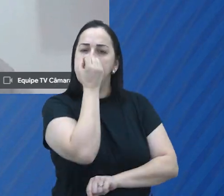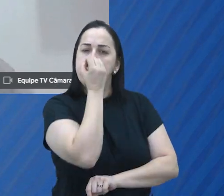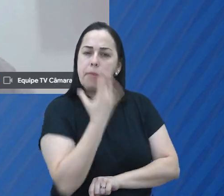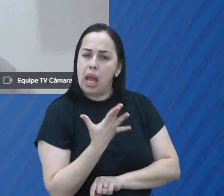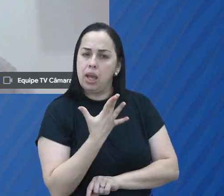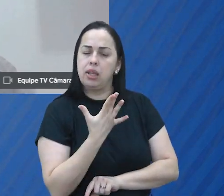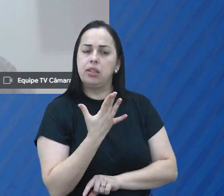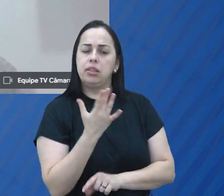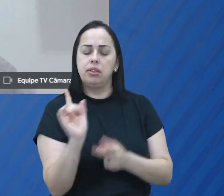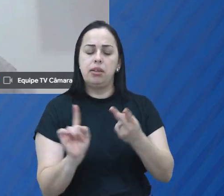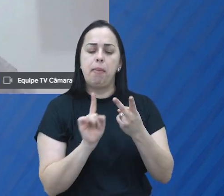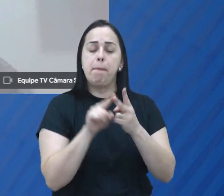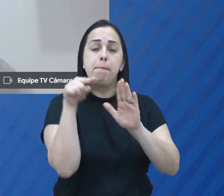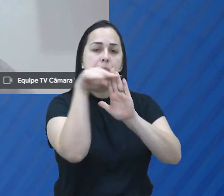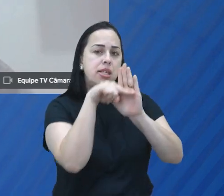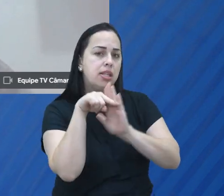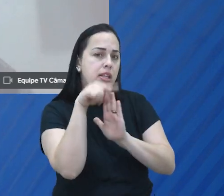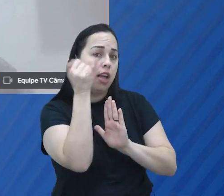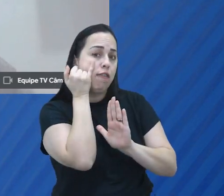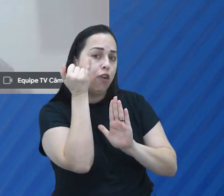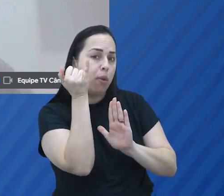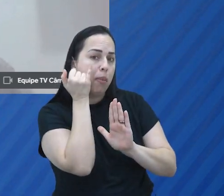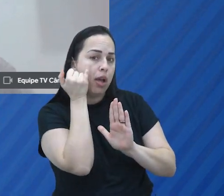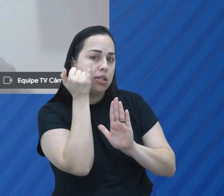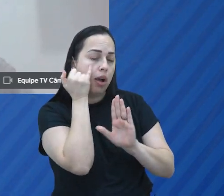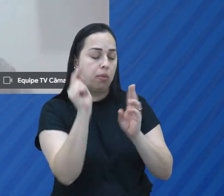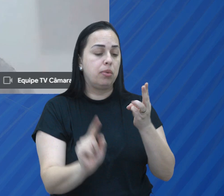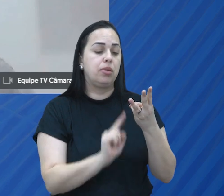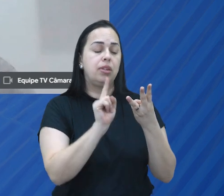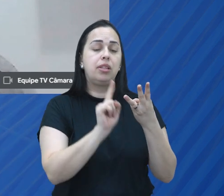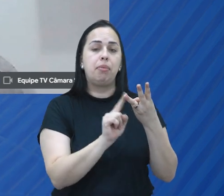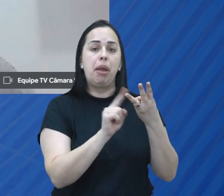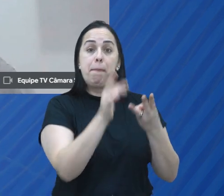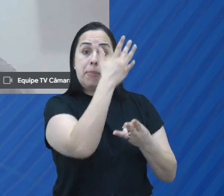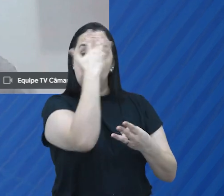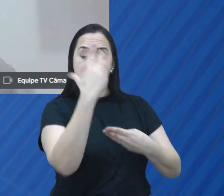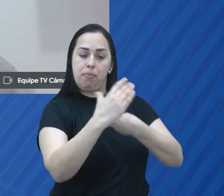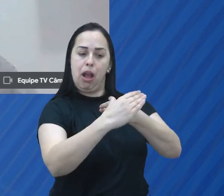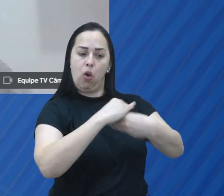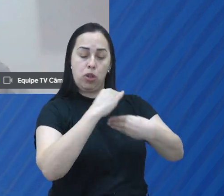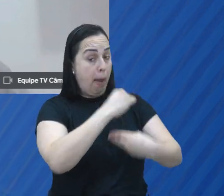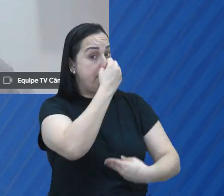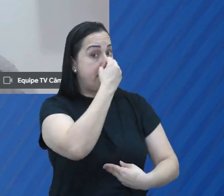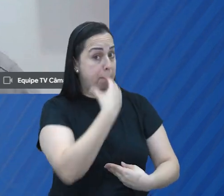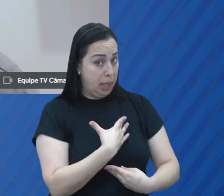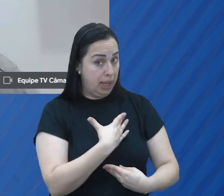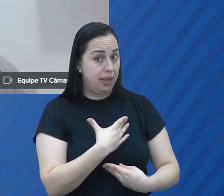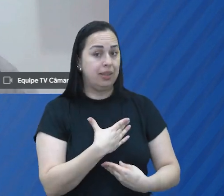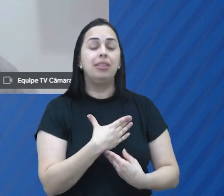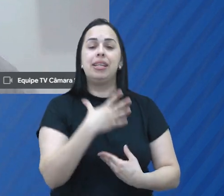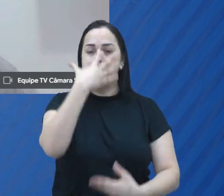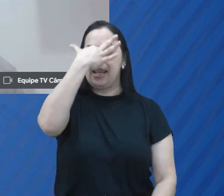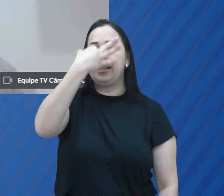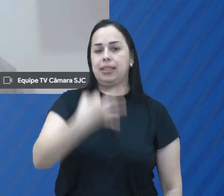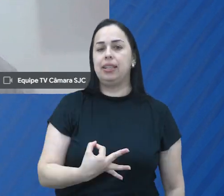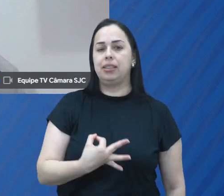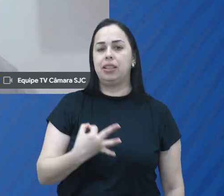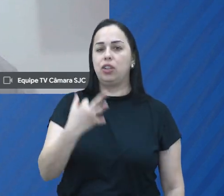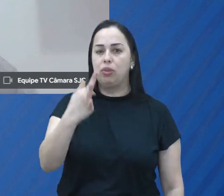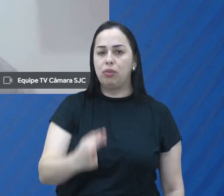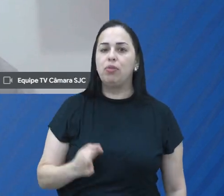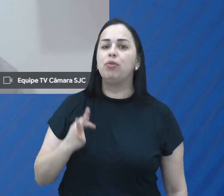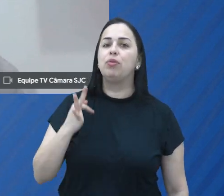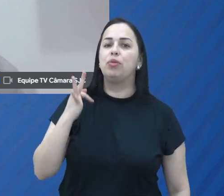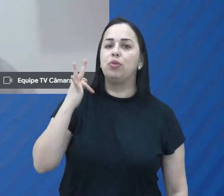procurar boas informações, bons tutores políticos, com certeza a gente pode